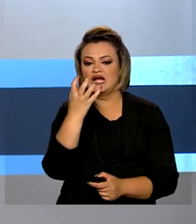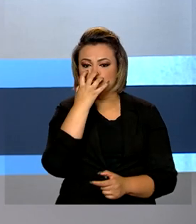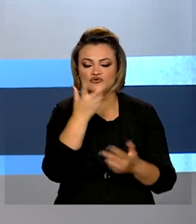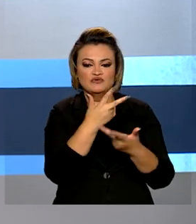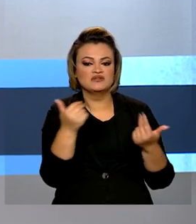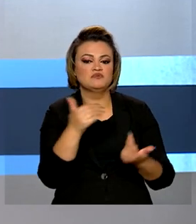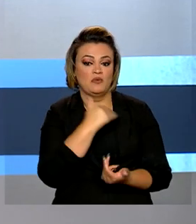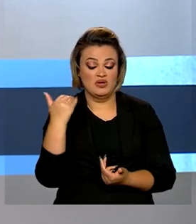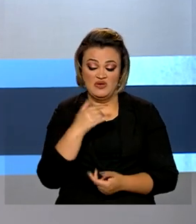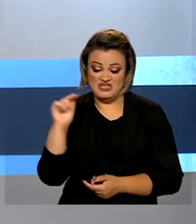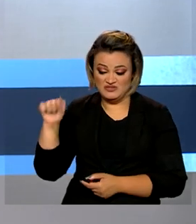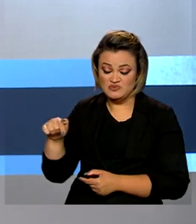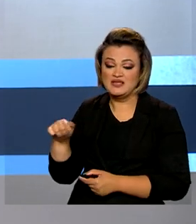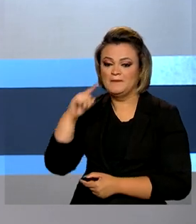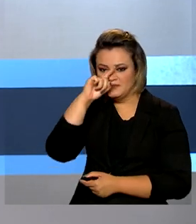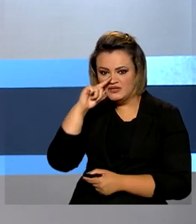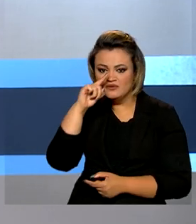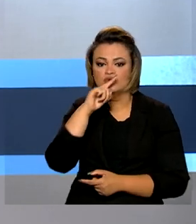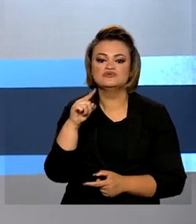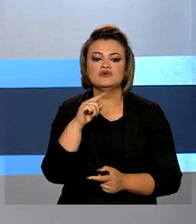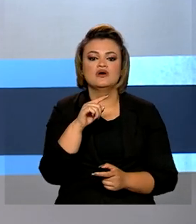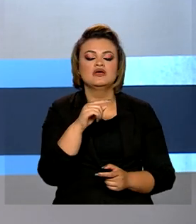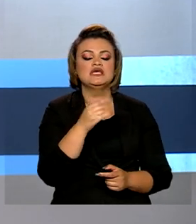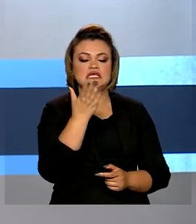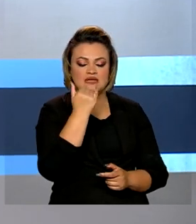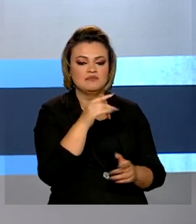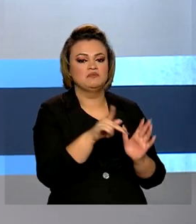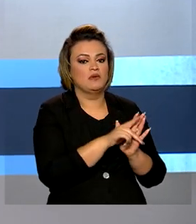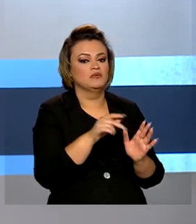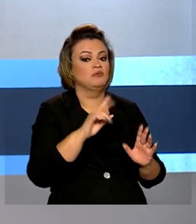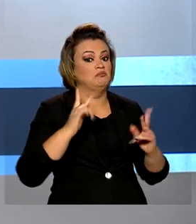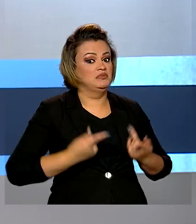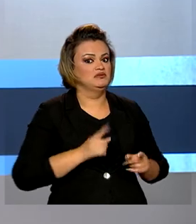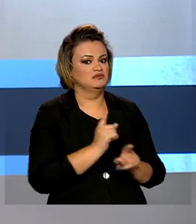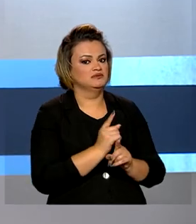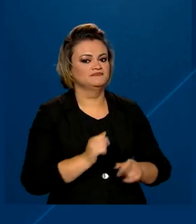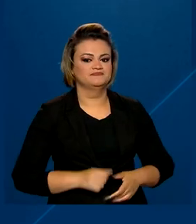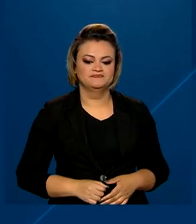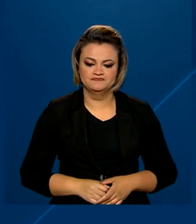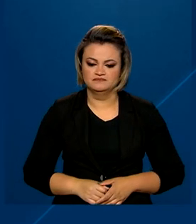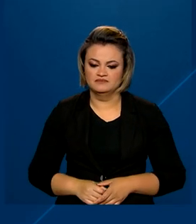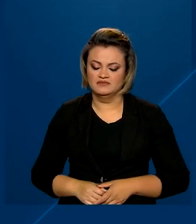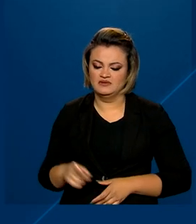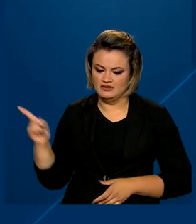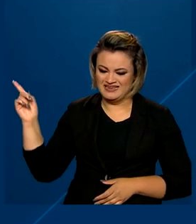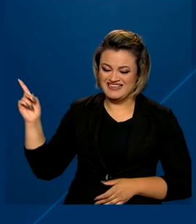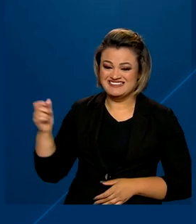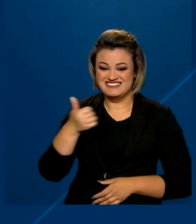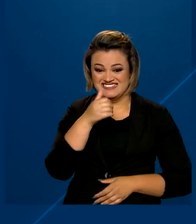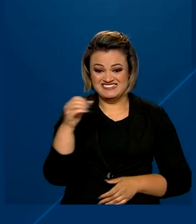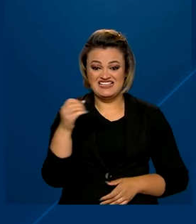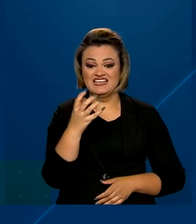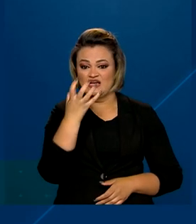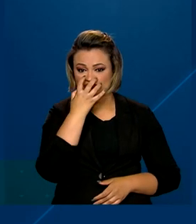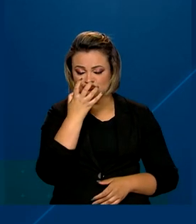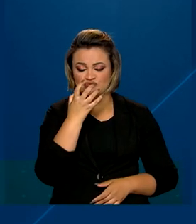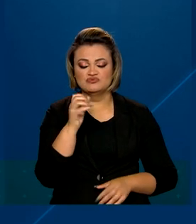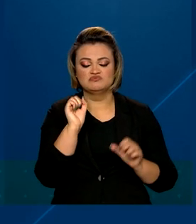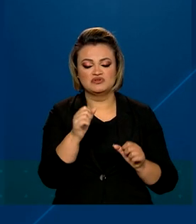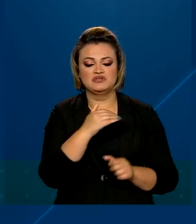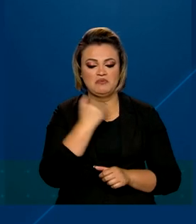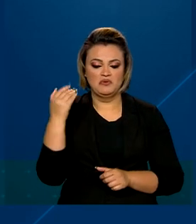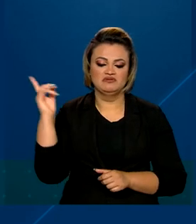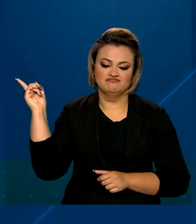substância também pode estar presente na fabricação de alimentos humanos. Pelo menos 100 cães podem ter sido vítimas de